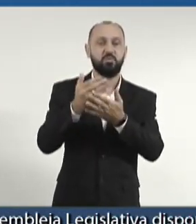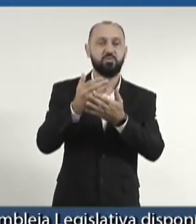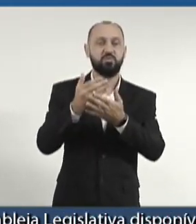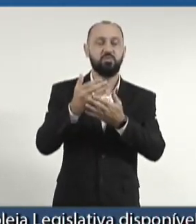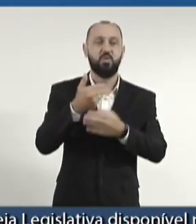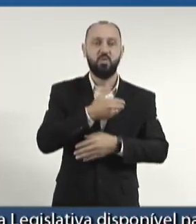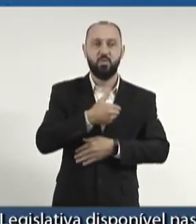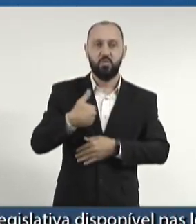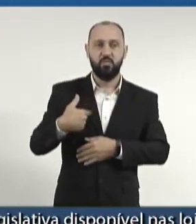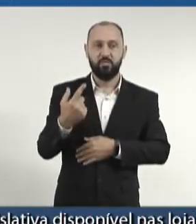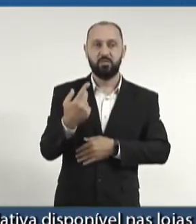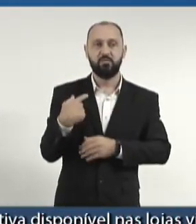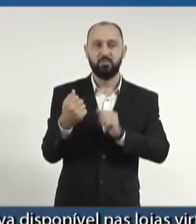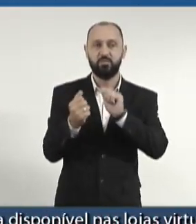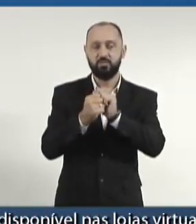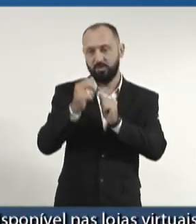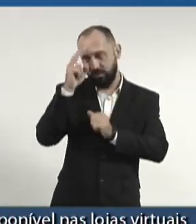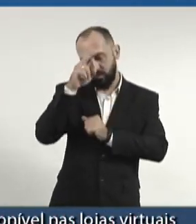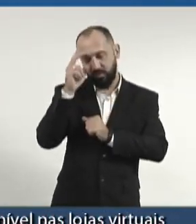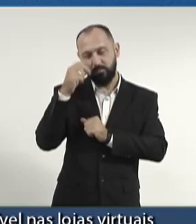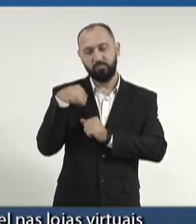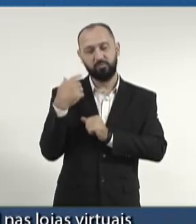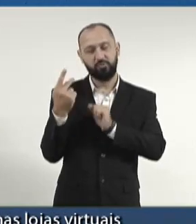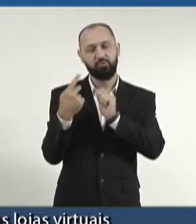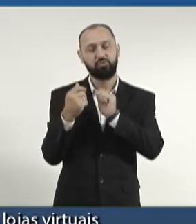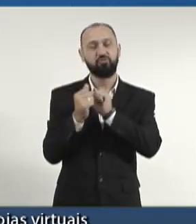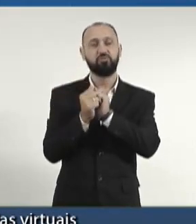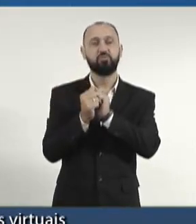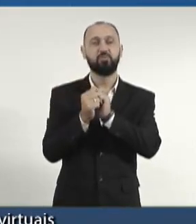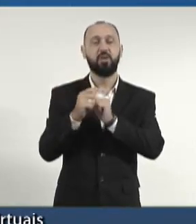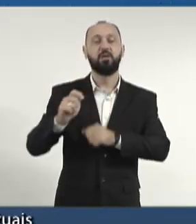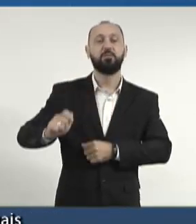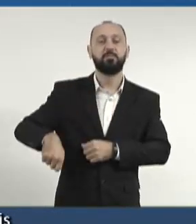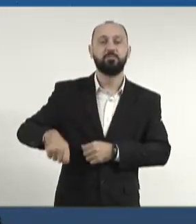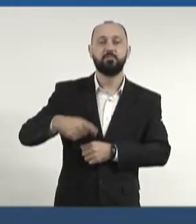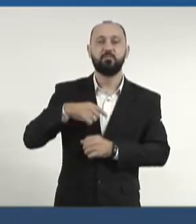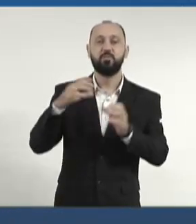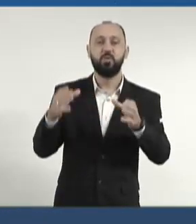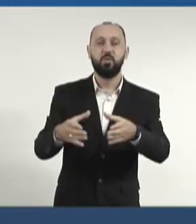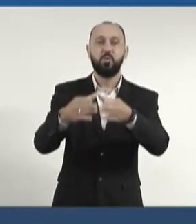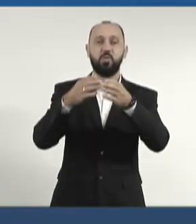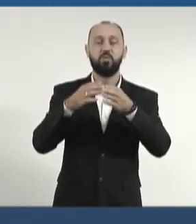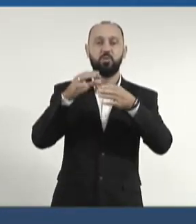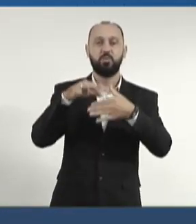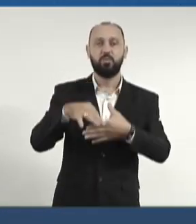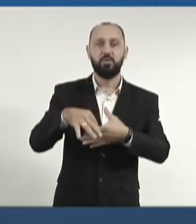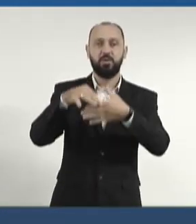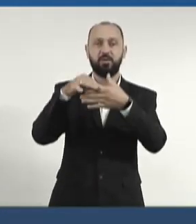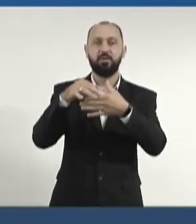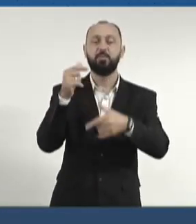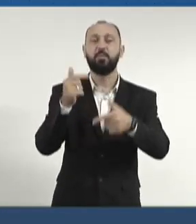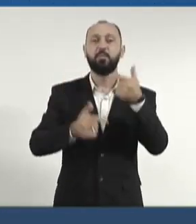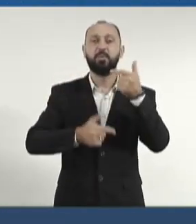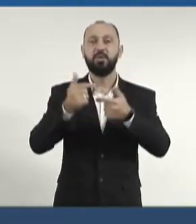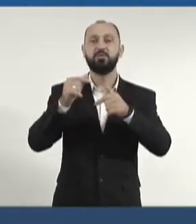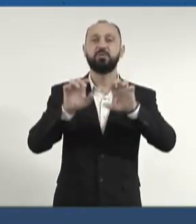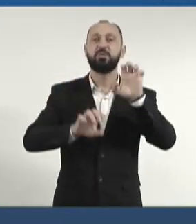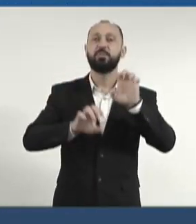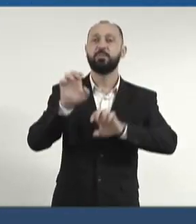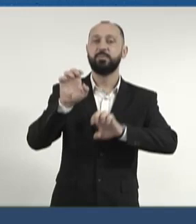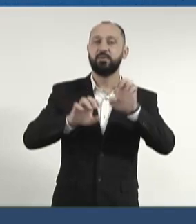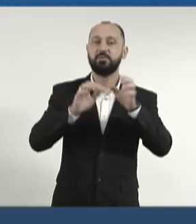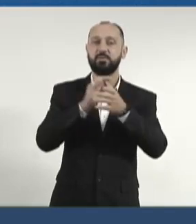governo, V. Exª estava comigo, me recordo, em Murtinho, quando recebemos uma delegação de lideranças, políticos e empresários,